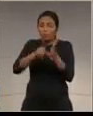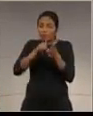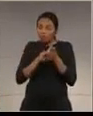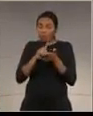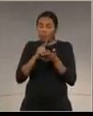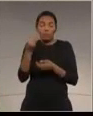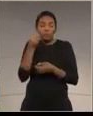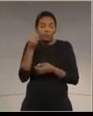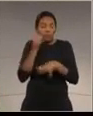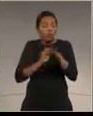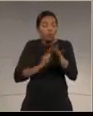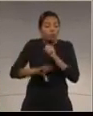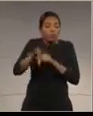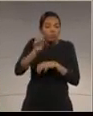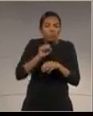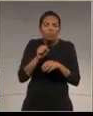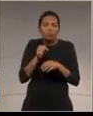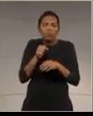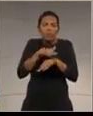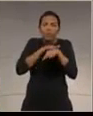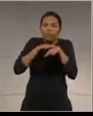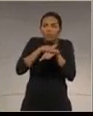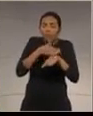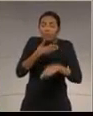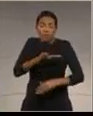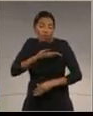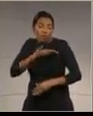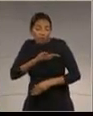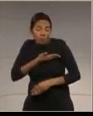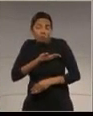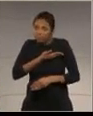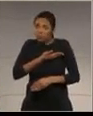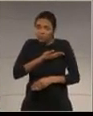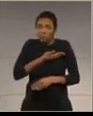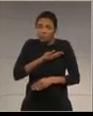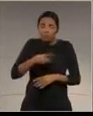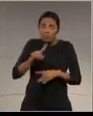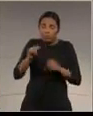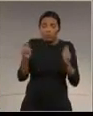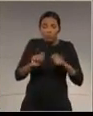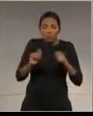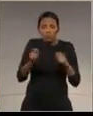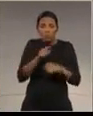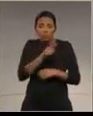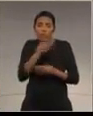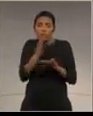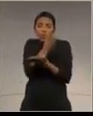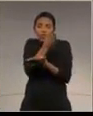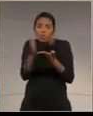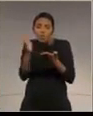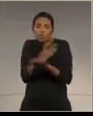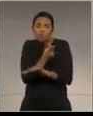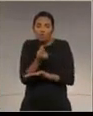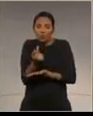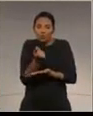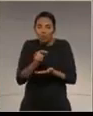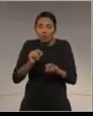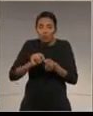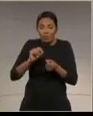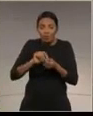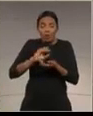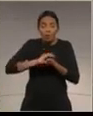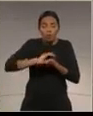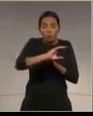buscar uma composição amigável, sugerindo que os recursos decorrentes da exploração do Parque Nacional do Iguaçu fiquem